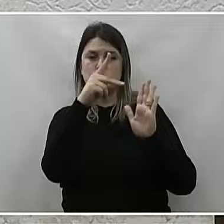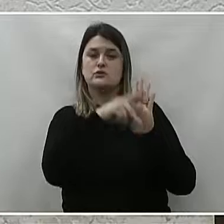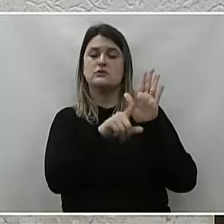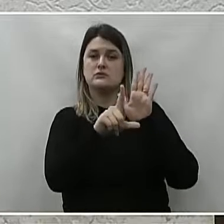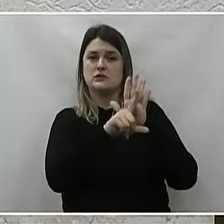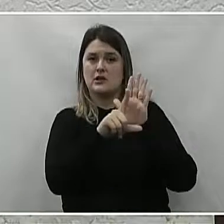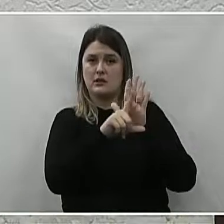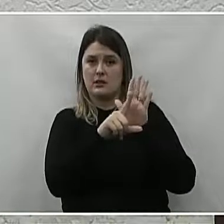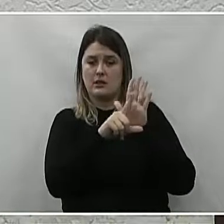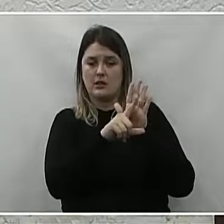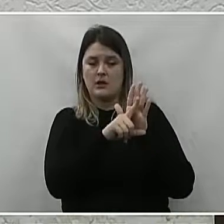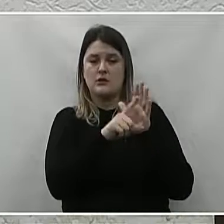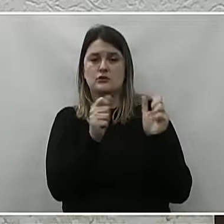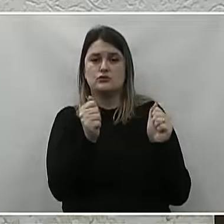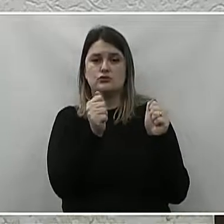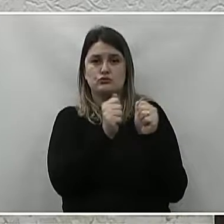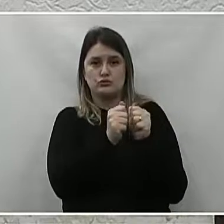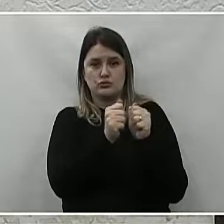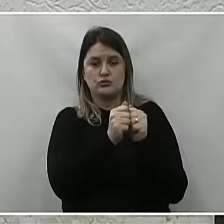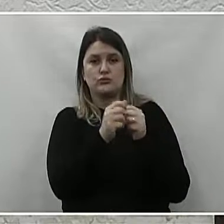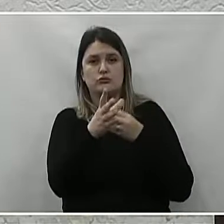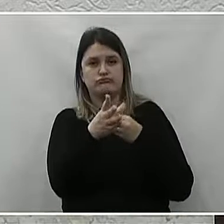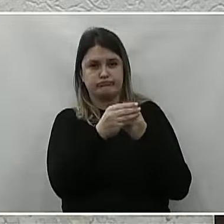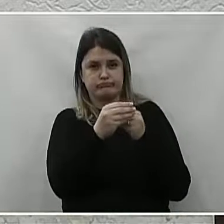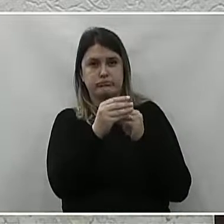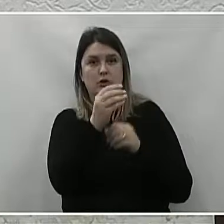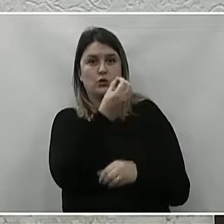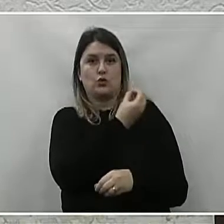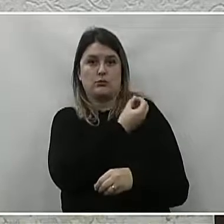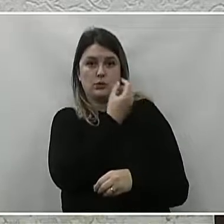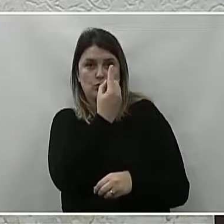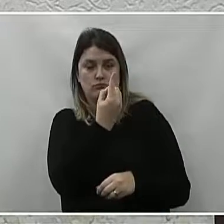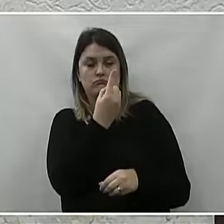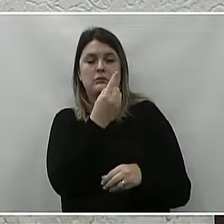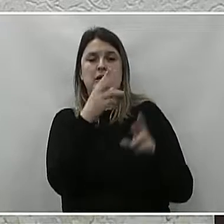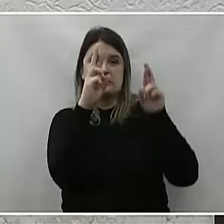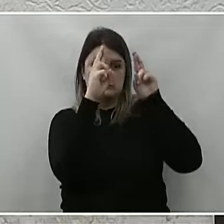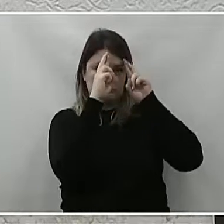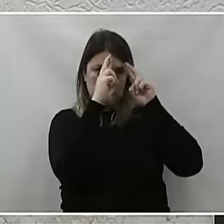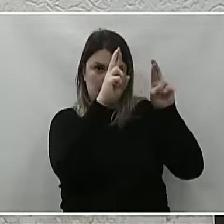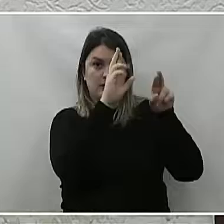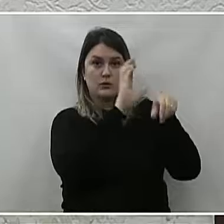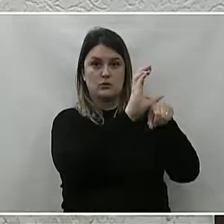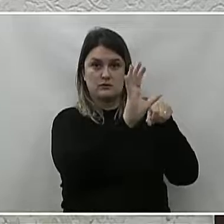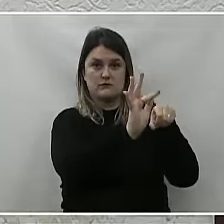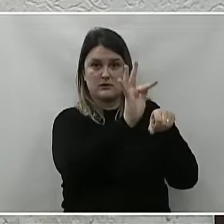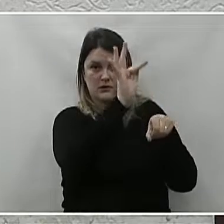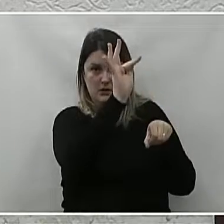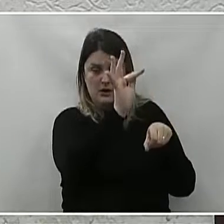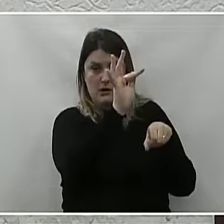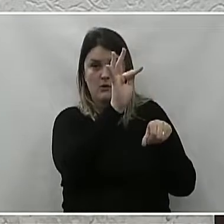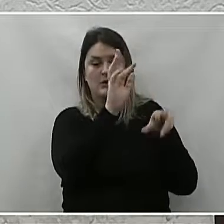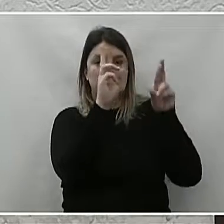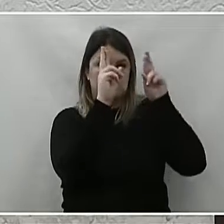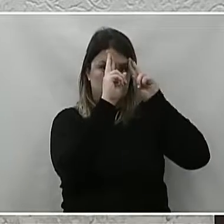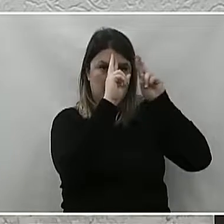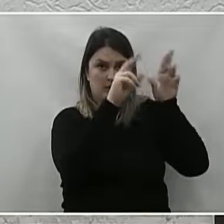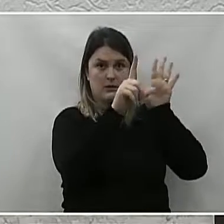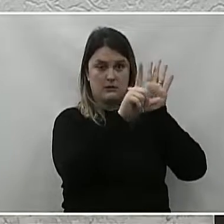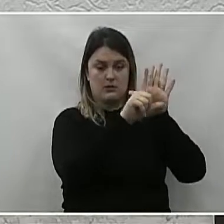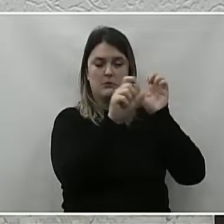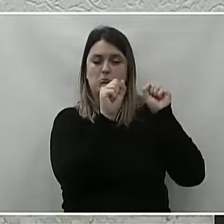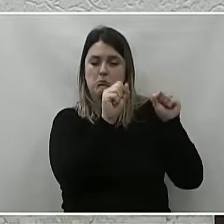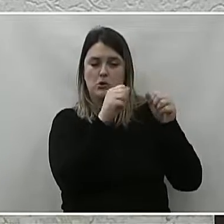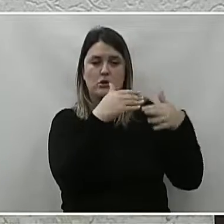Lei Ordinária, juntamente com sua emenda de número 1, é legal e é constitucional, devendo mesmo